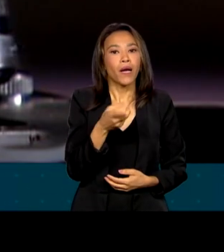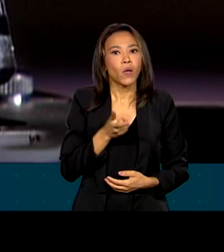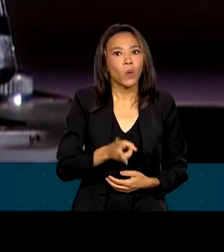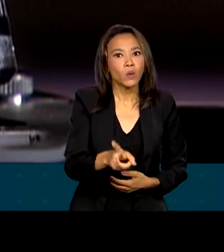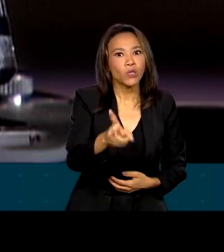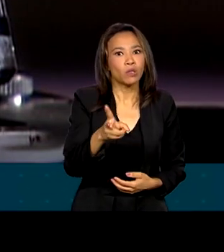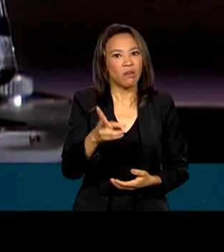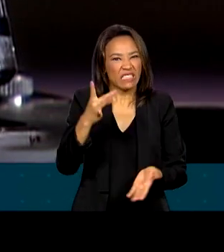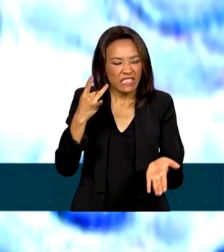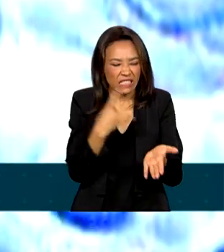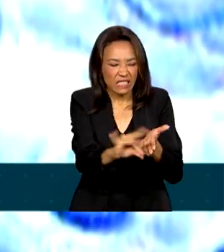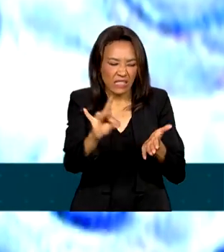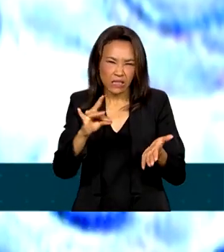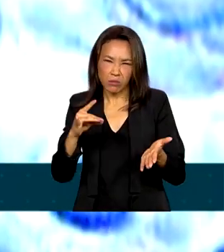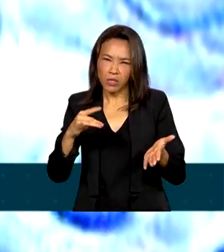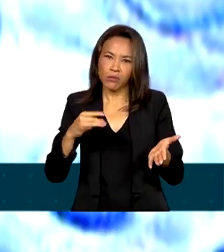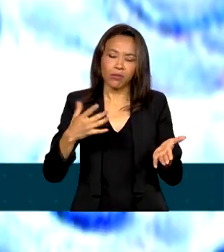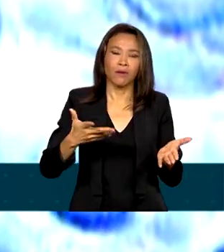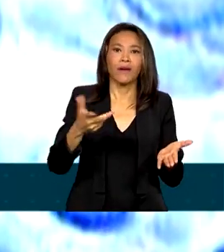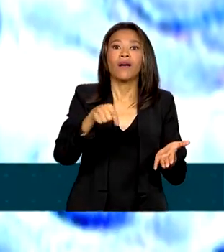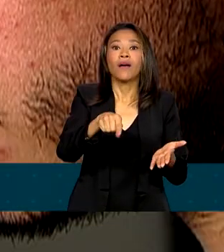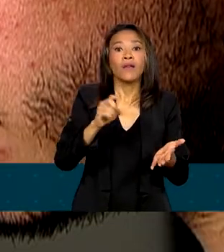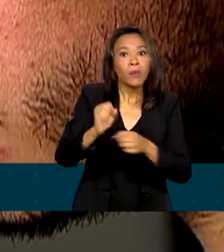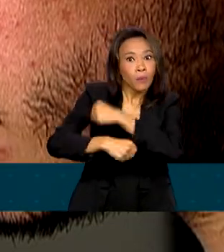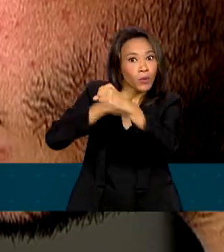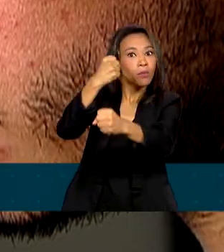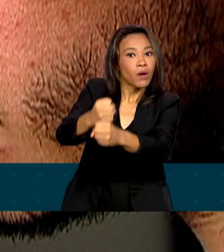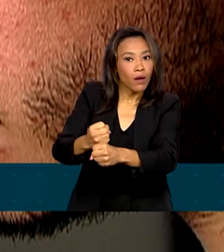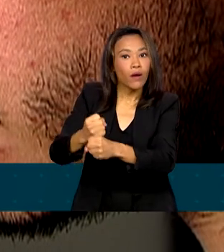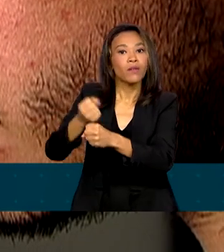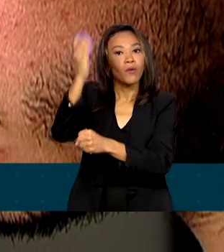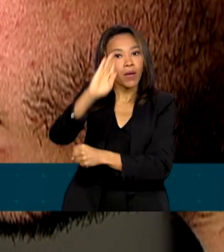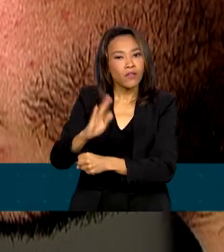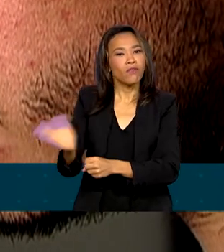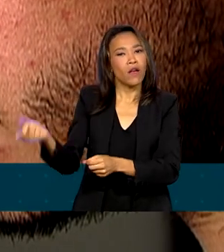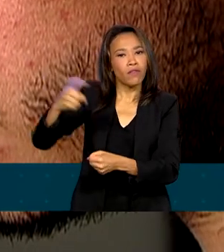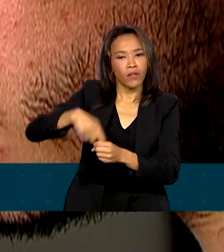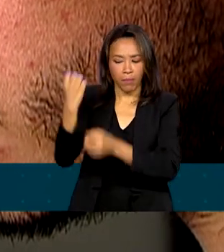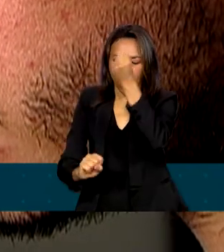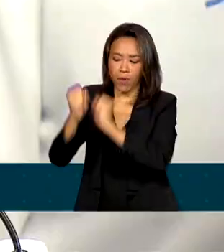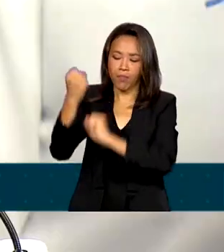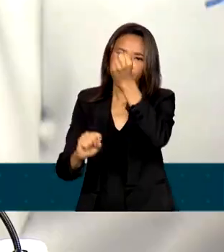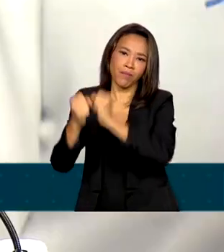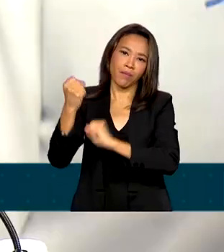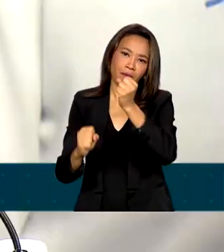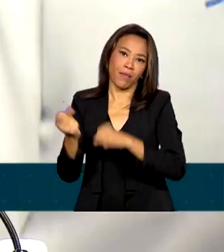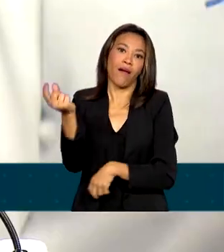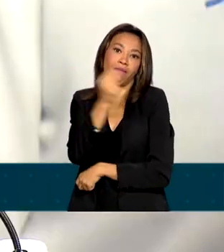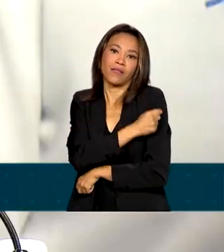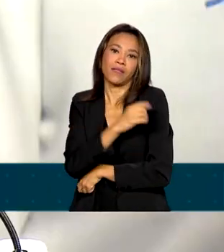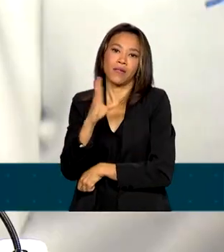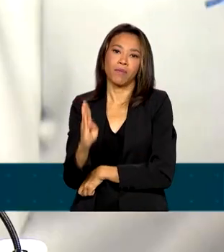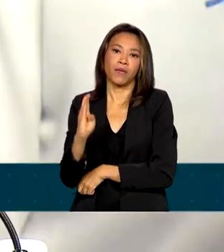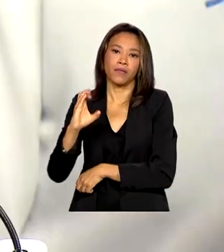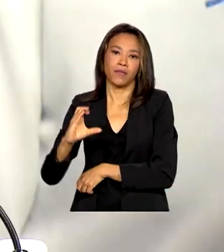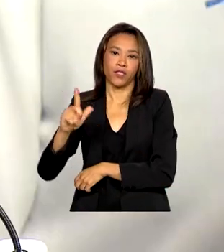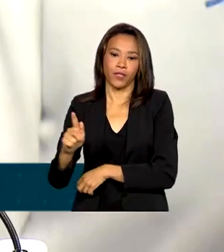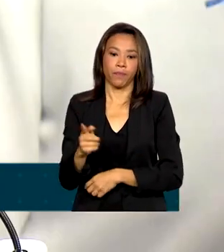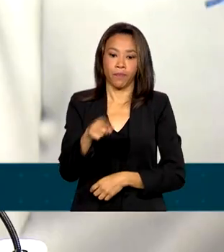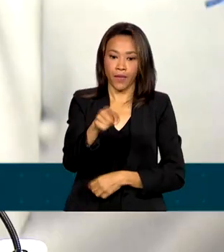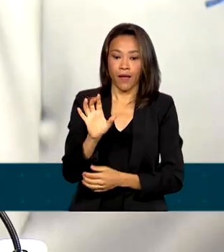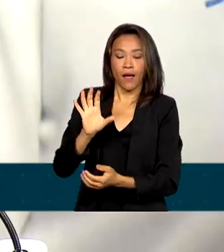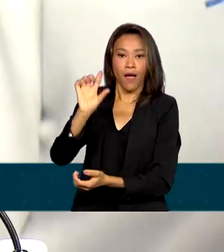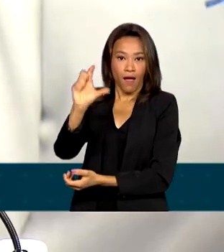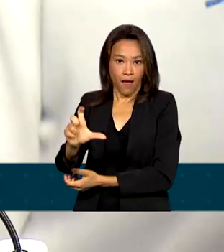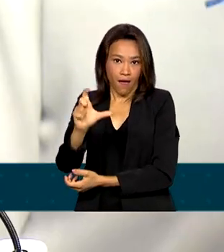inimigo tão antigo, ano que vem, o Brasil vai voltar a fabricar a vacina BCG. A vacina produzida pela